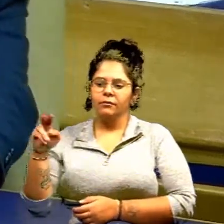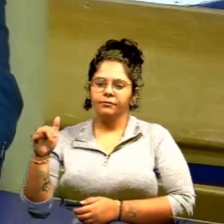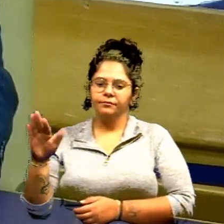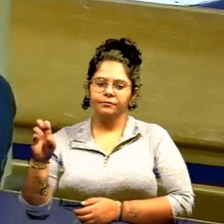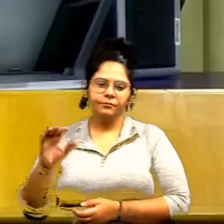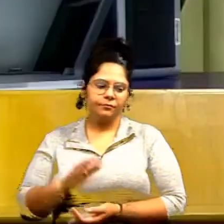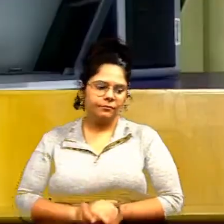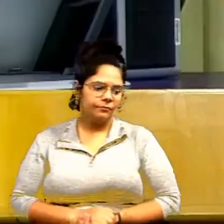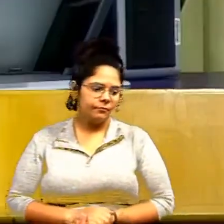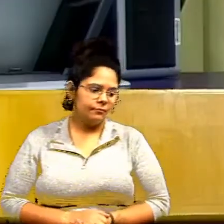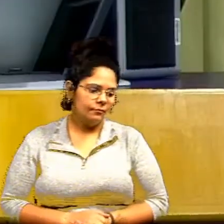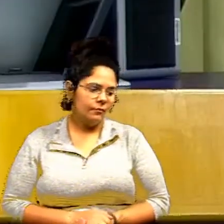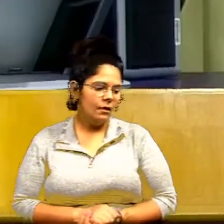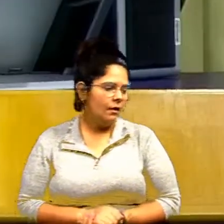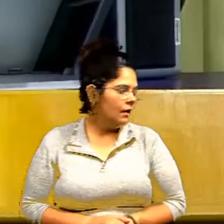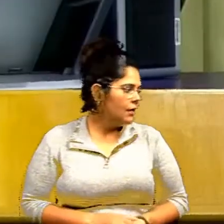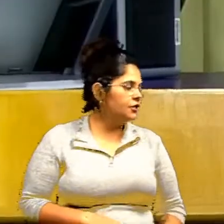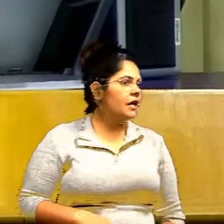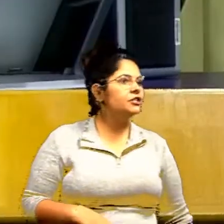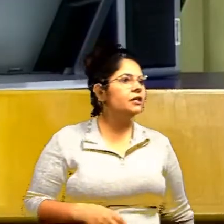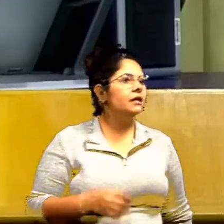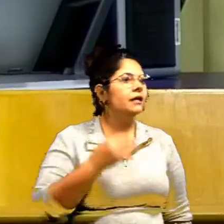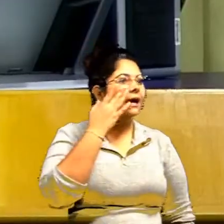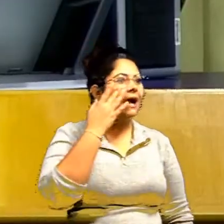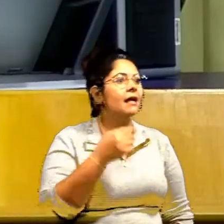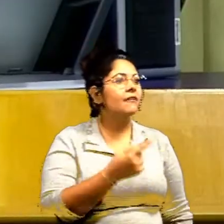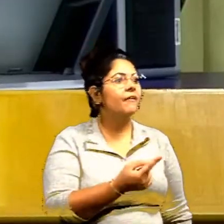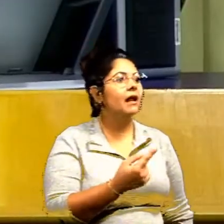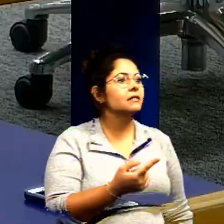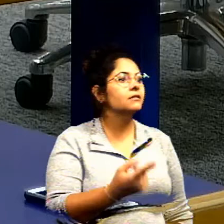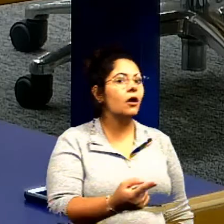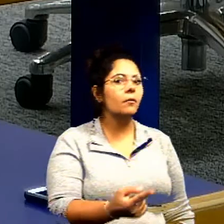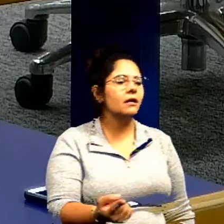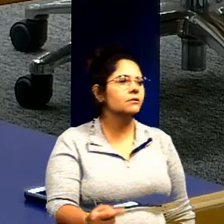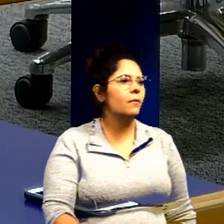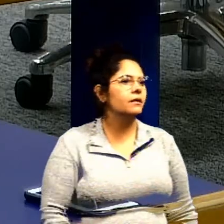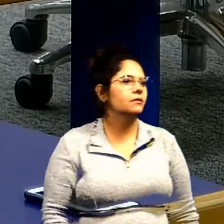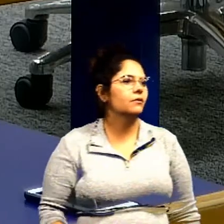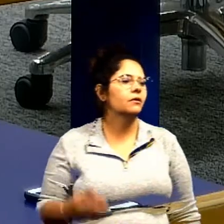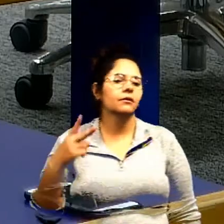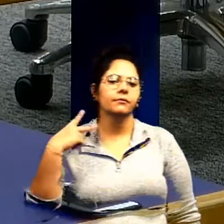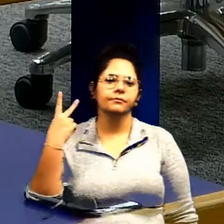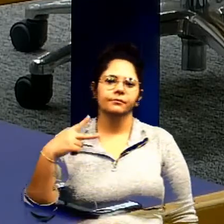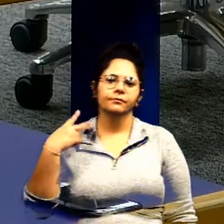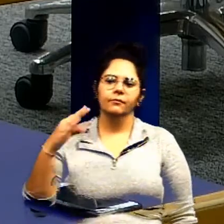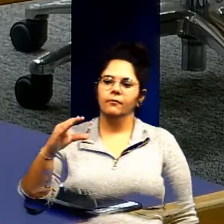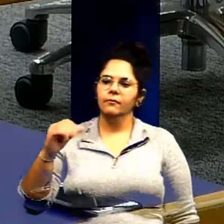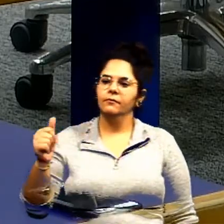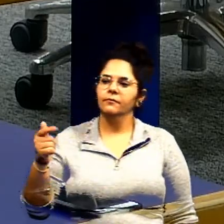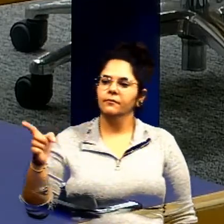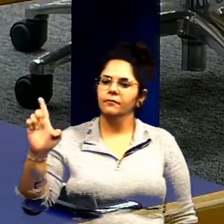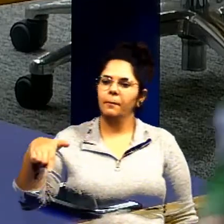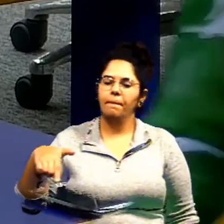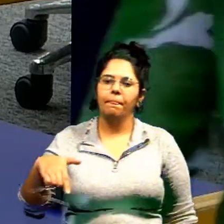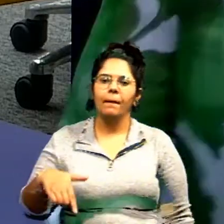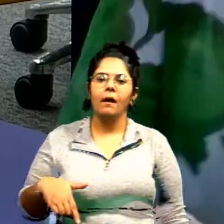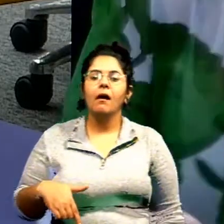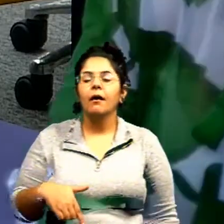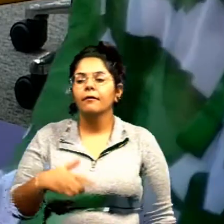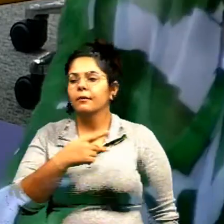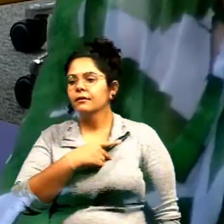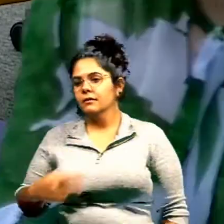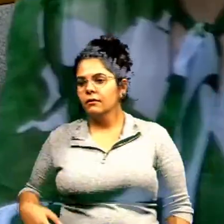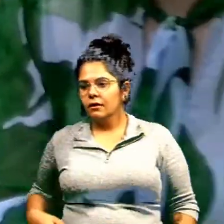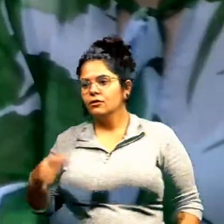vereador Carlin Café pela ordem seguida vereador obrigado seu presidente eu tenho certeza absoluta que o vereador